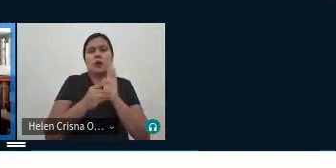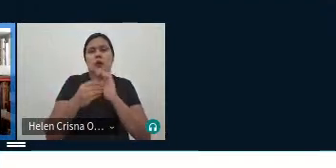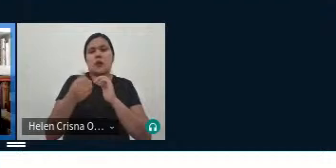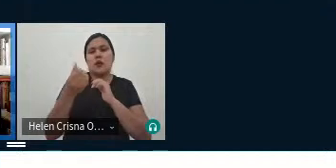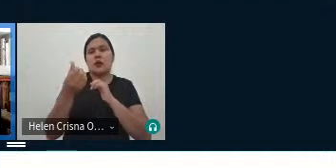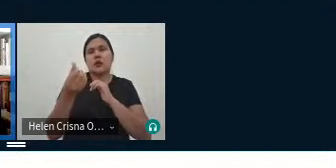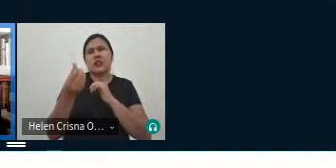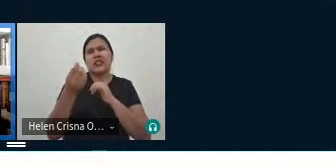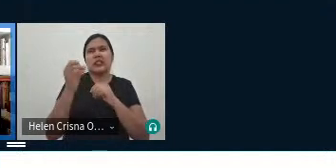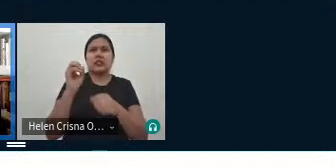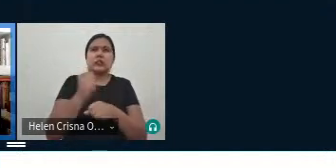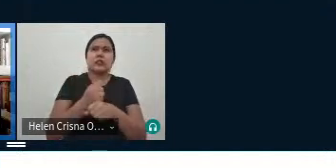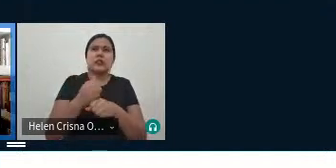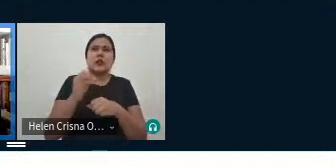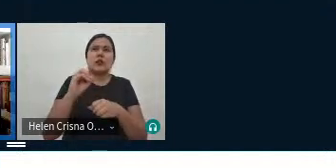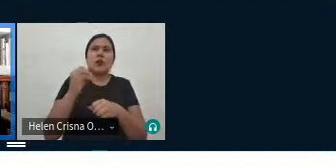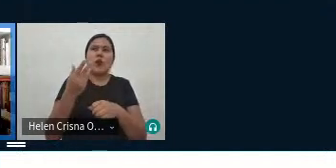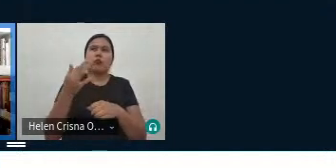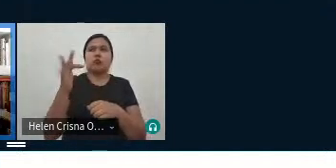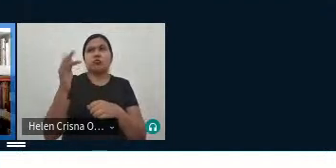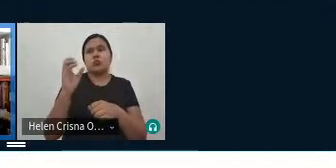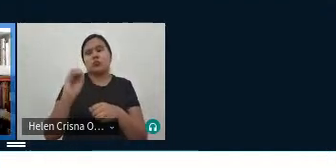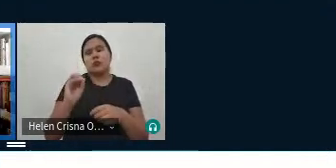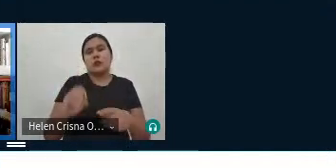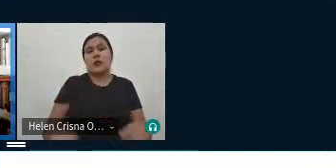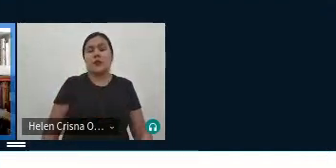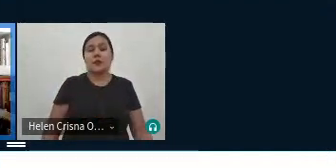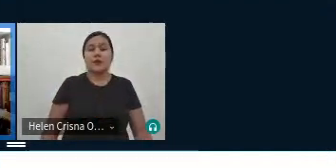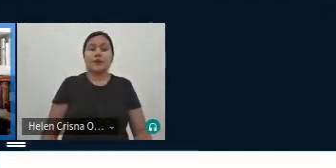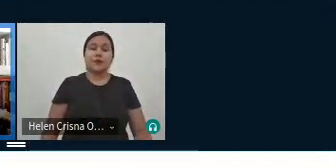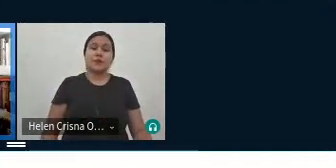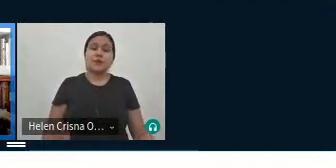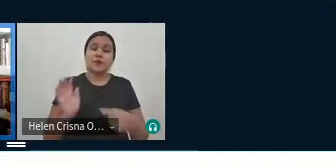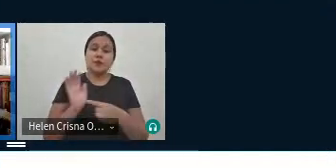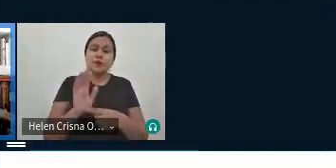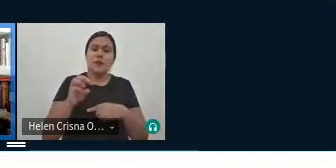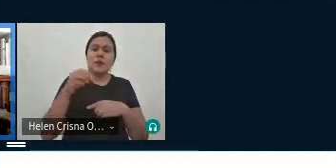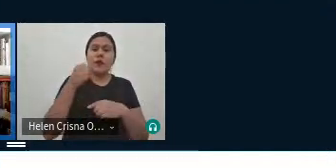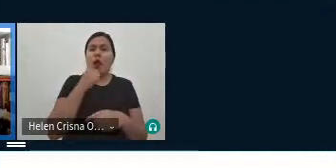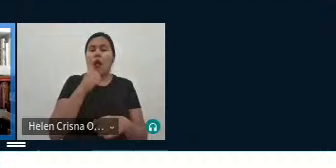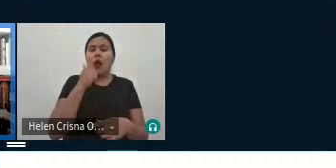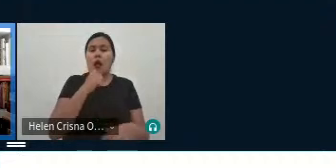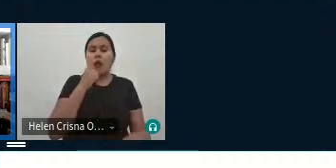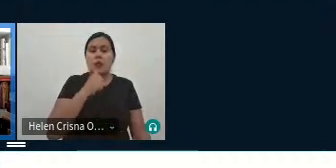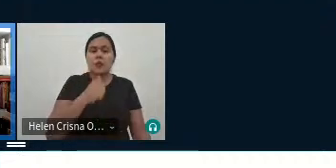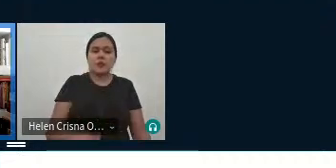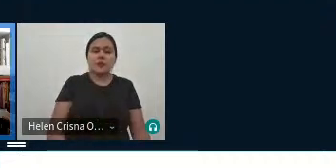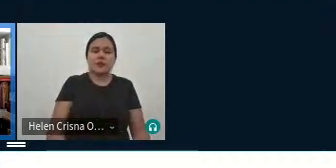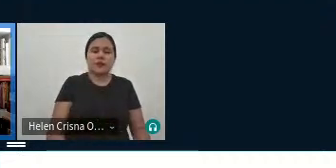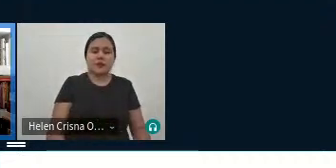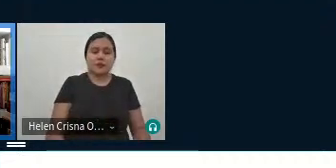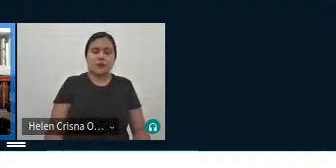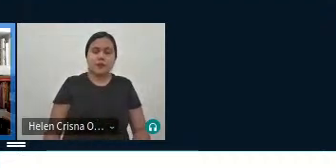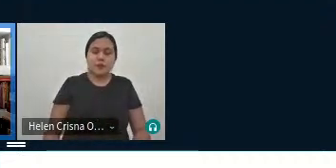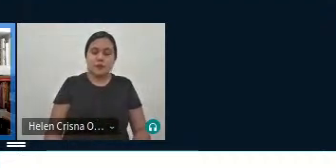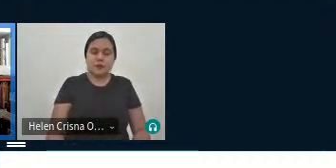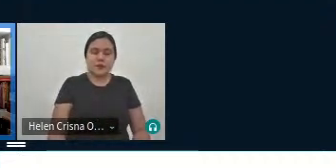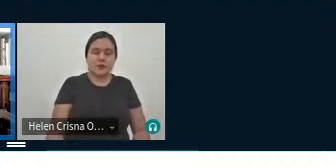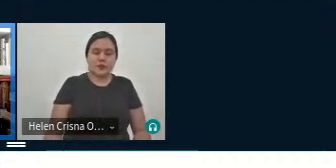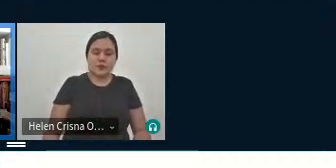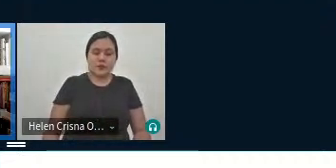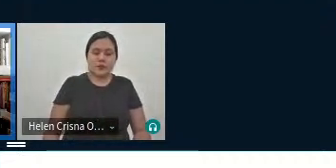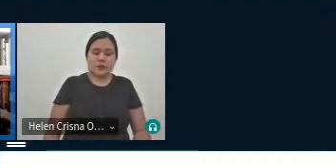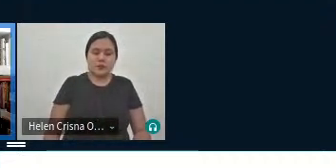Naida na década de 1970 enfim e no que se refere a mulher aqui fazendo tentando fazer traçar esse paralelo